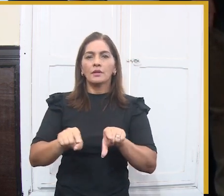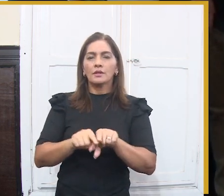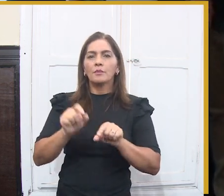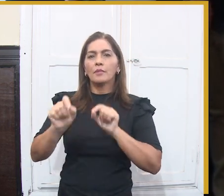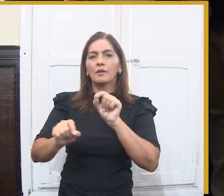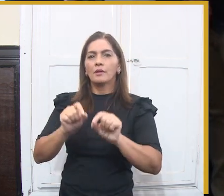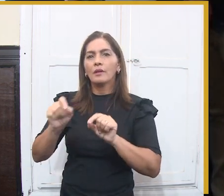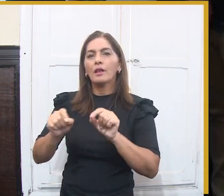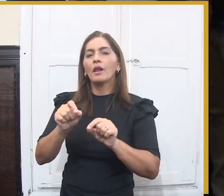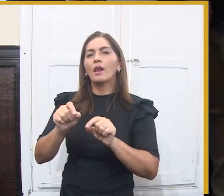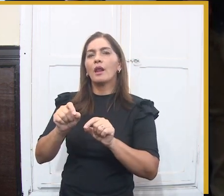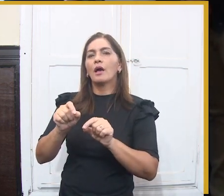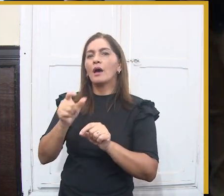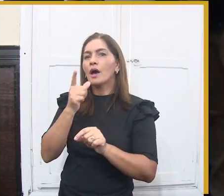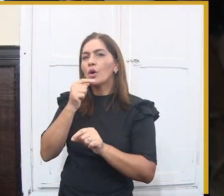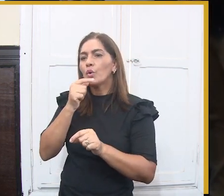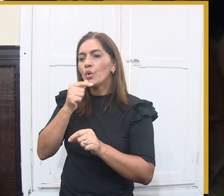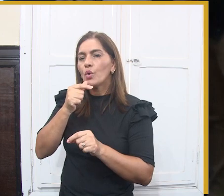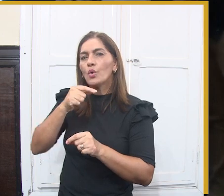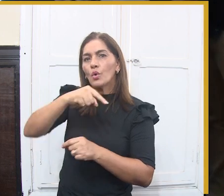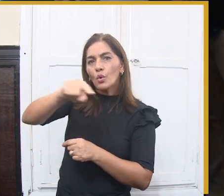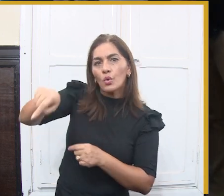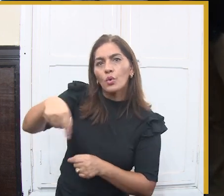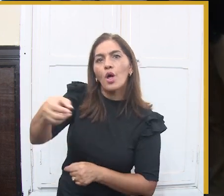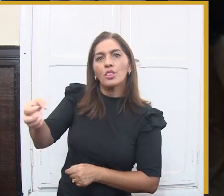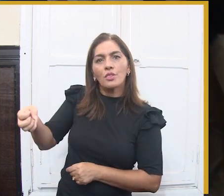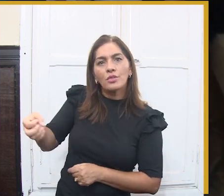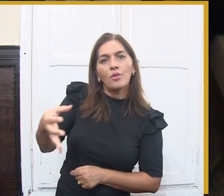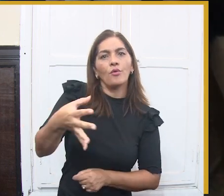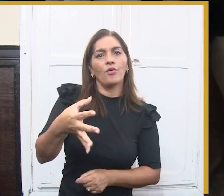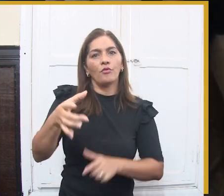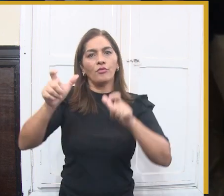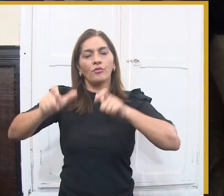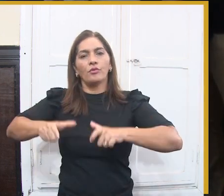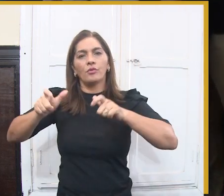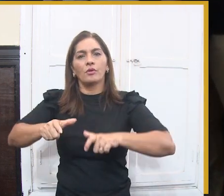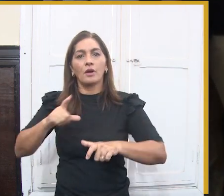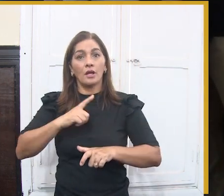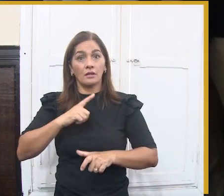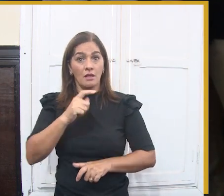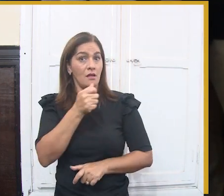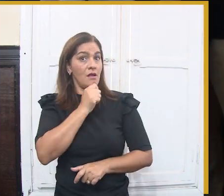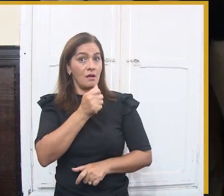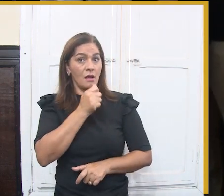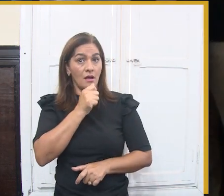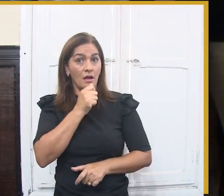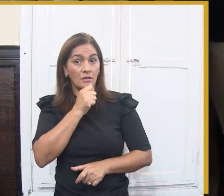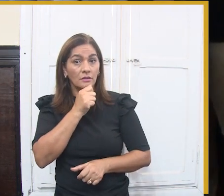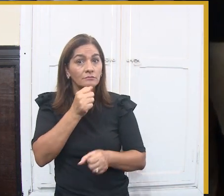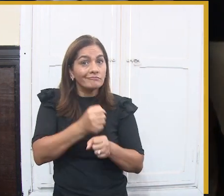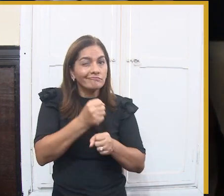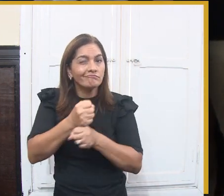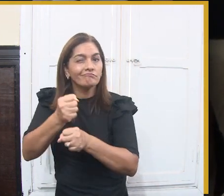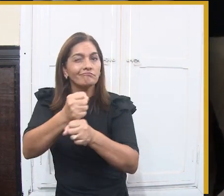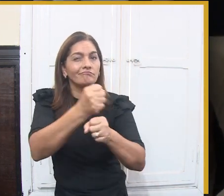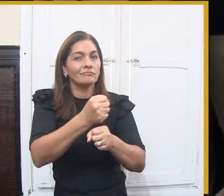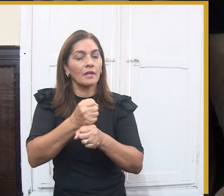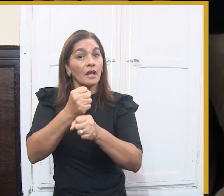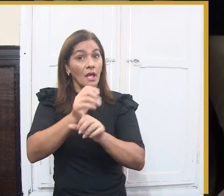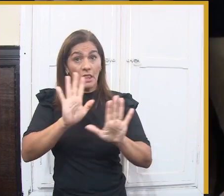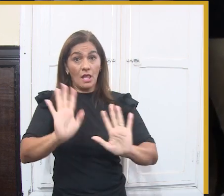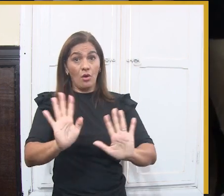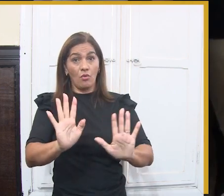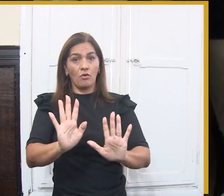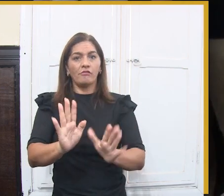descritivo da decoração ali na estação, a decoração da Praça do Mercido Dunda, o açude novo